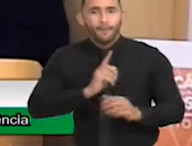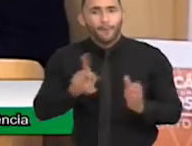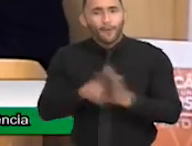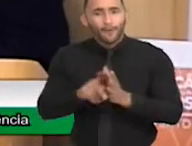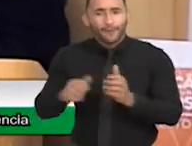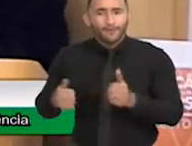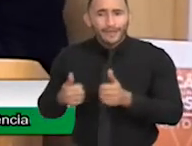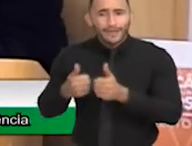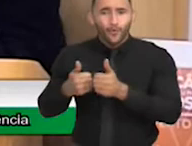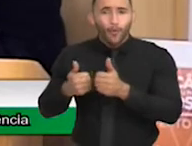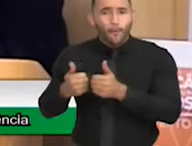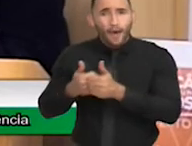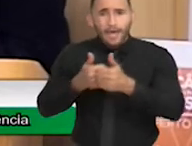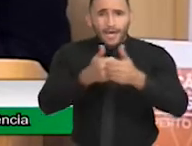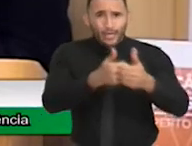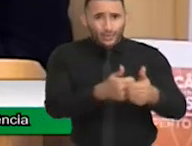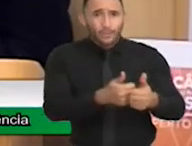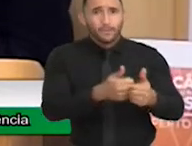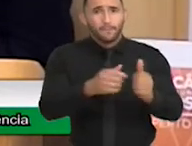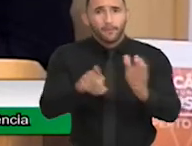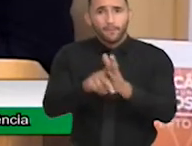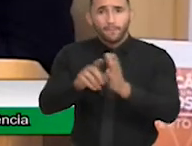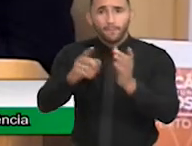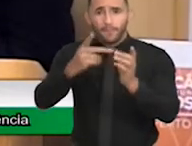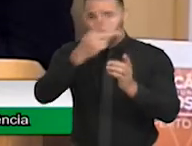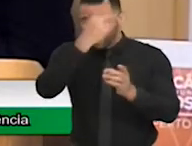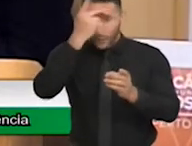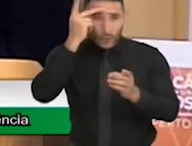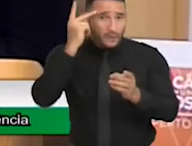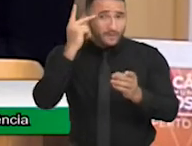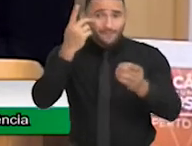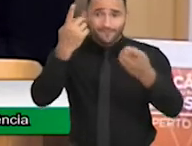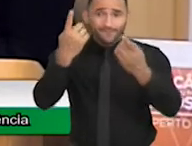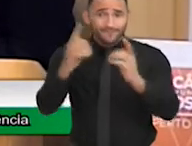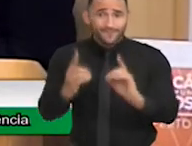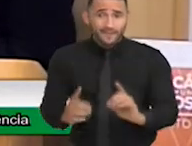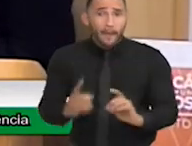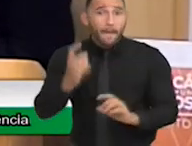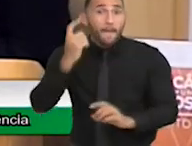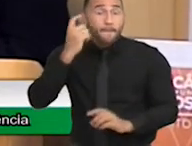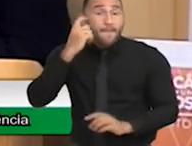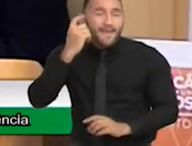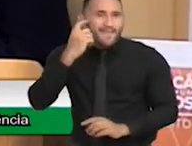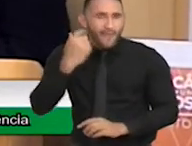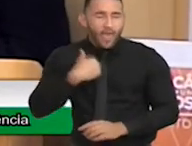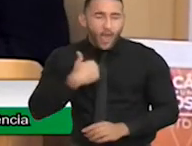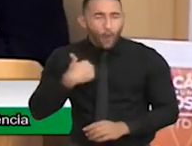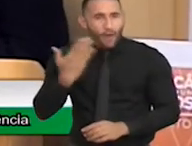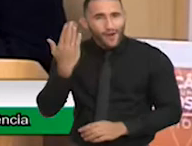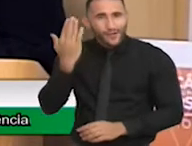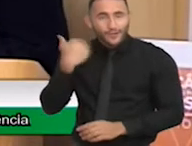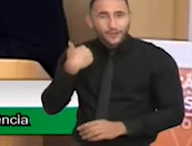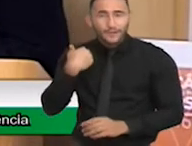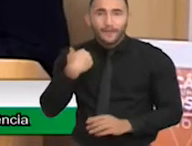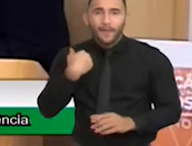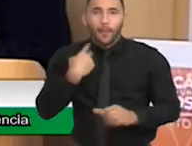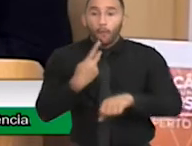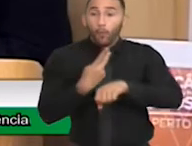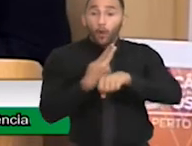E, imagine eu, procurando e batendo na porta de várias secretarias, foram seis,